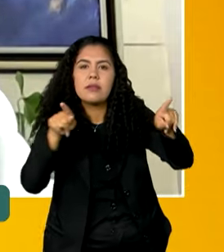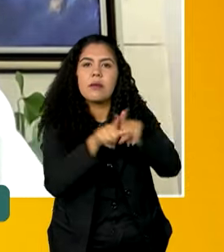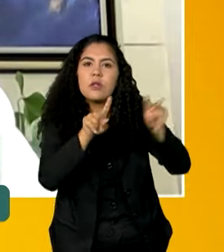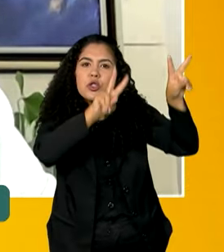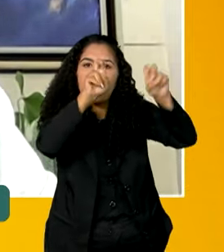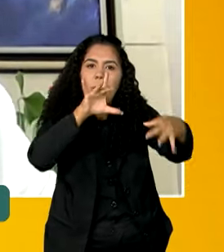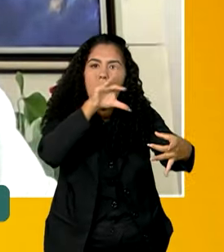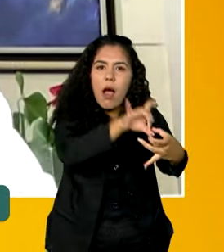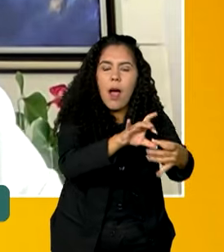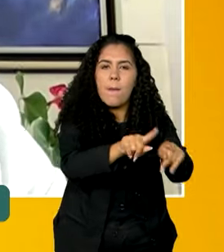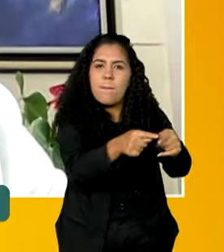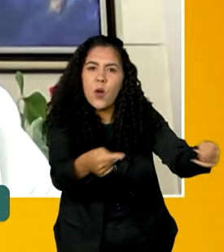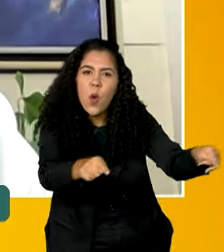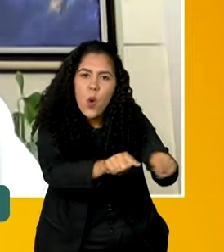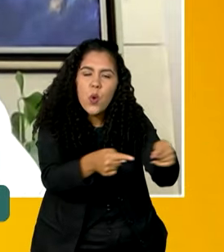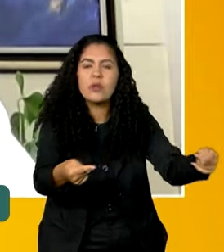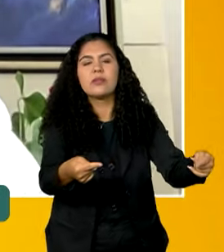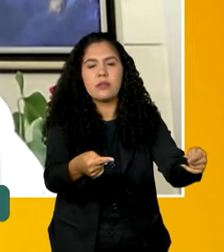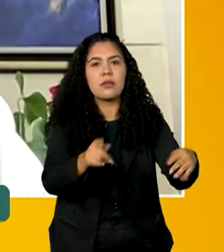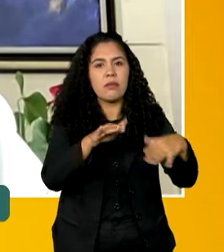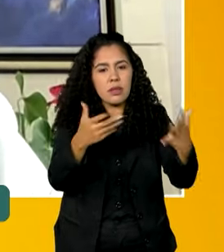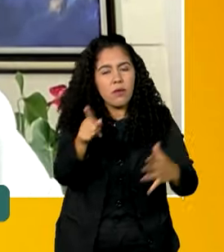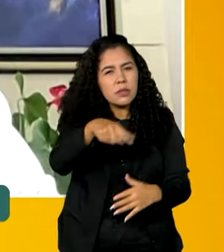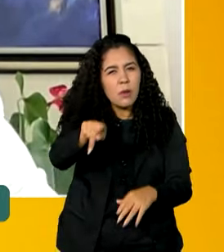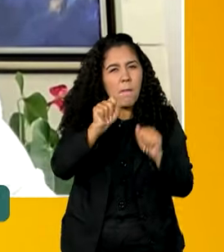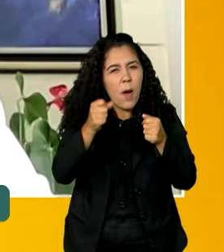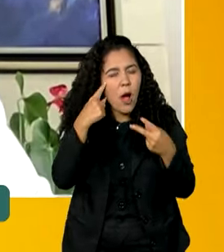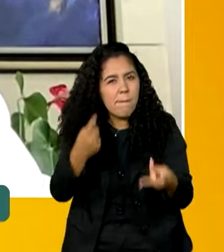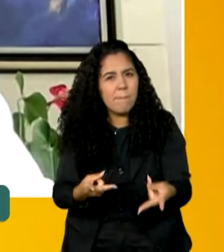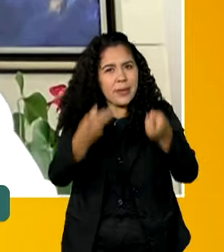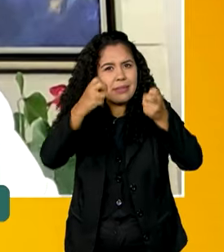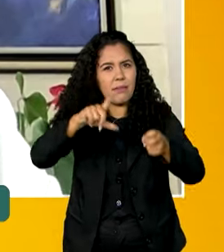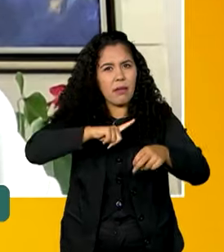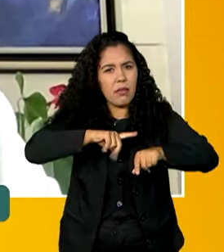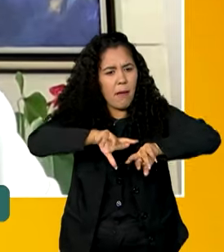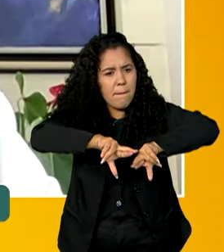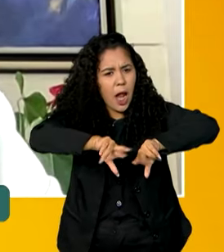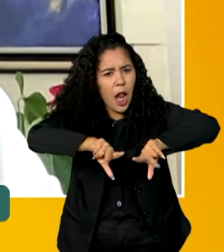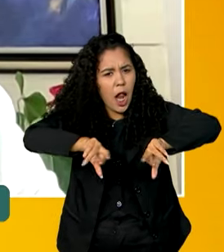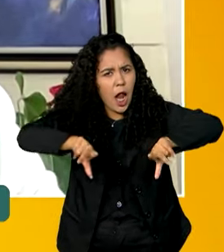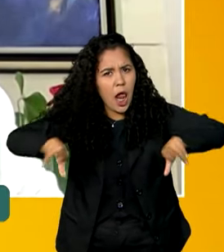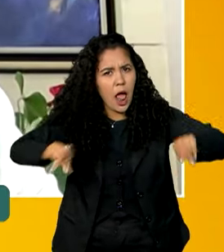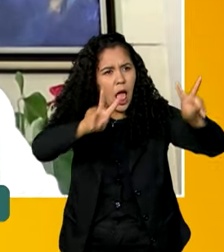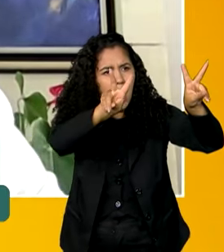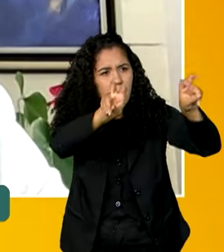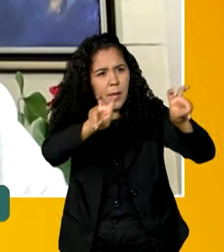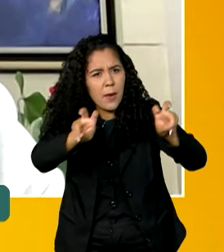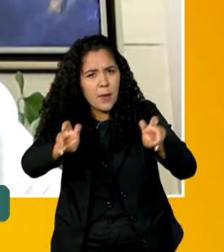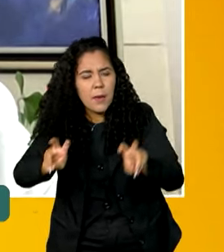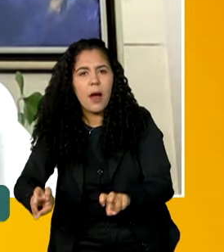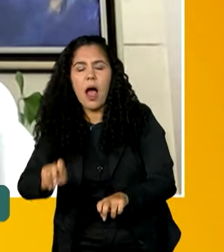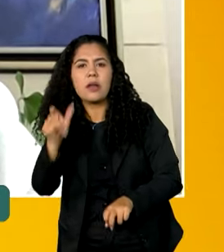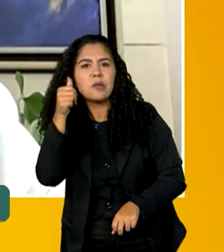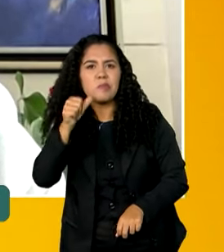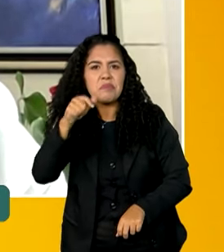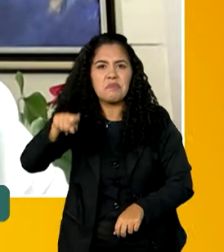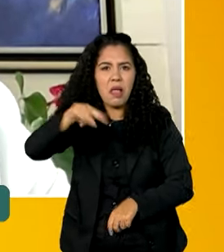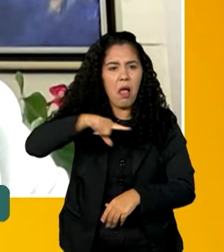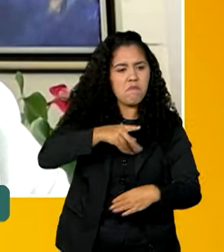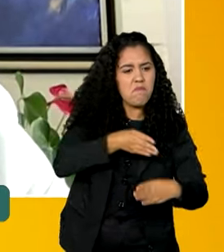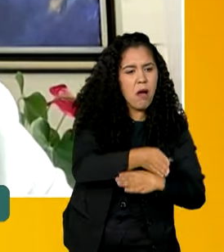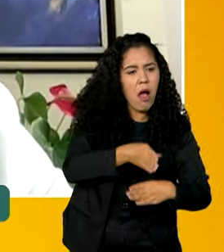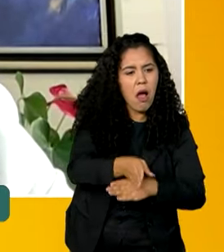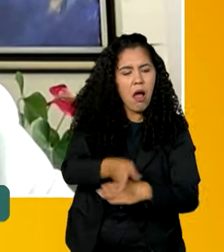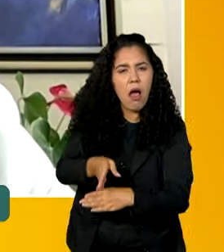Então, os senhores podem perceber a diversidade de assuntos nos quais as mulheres estão envolvidas